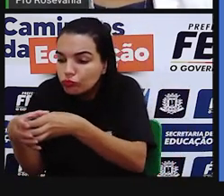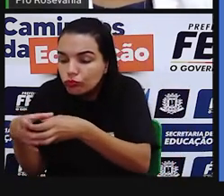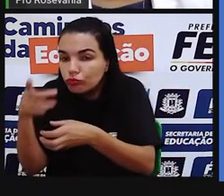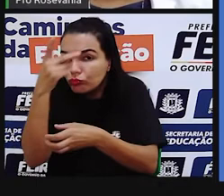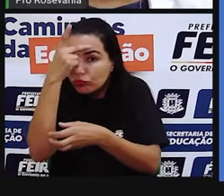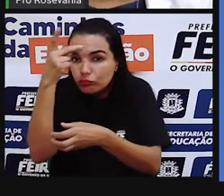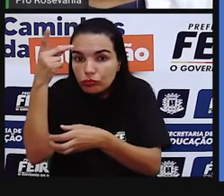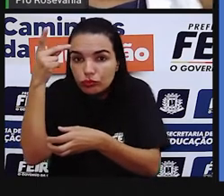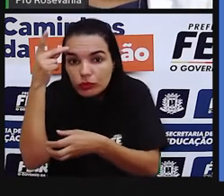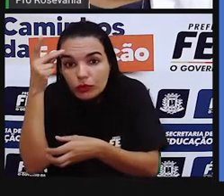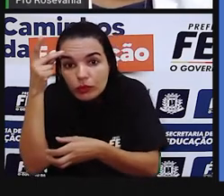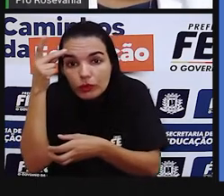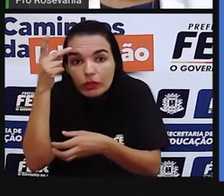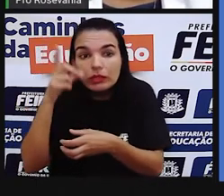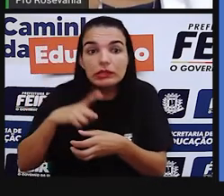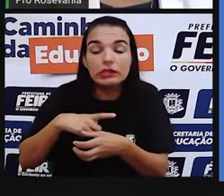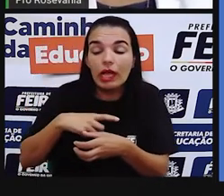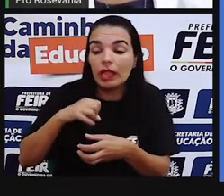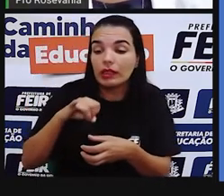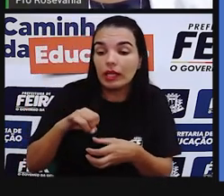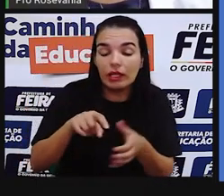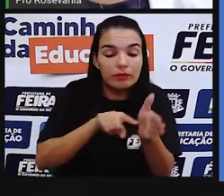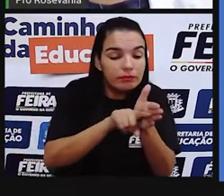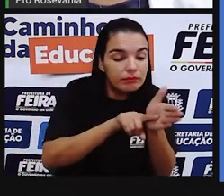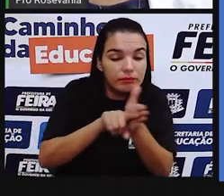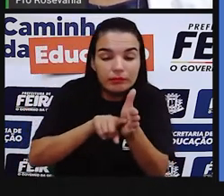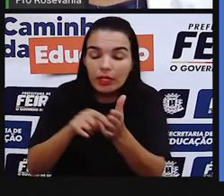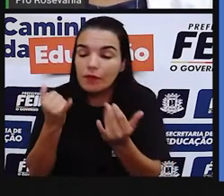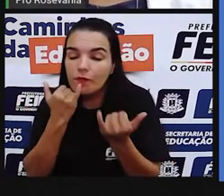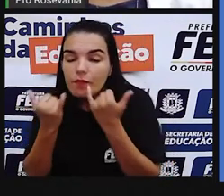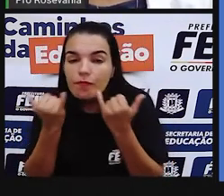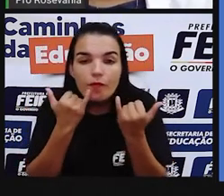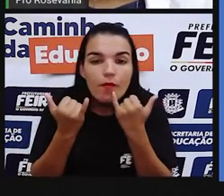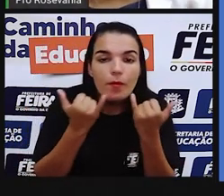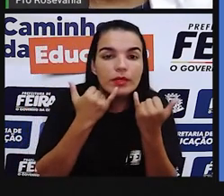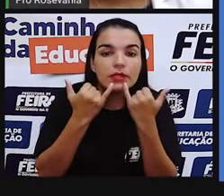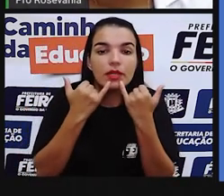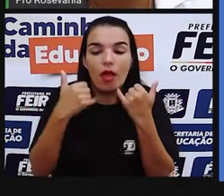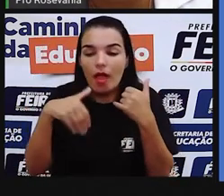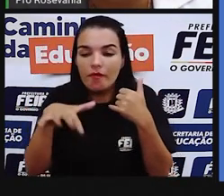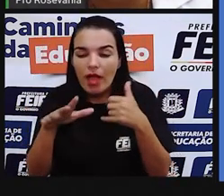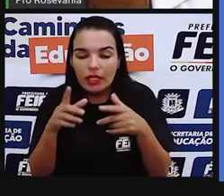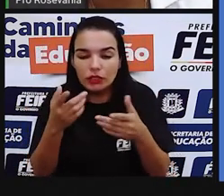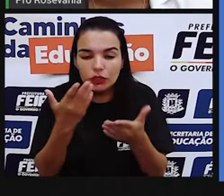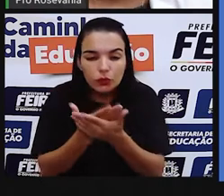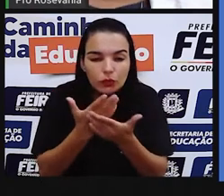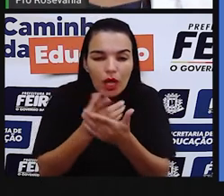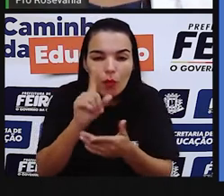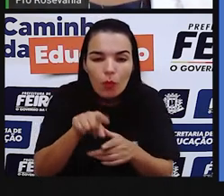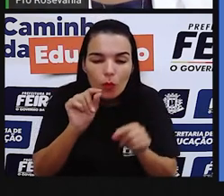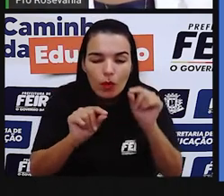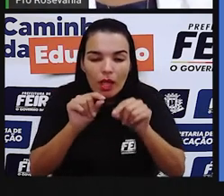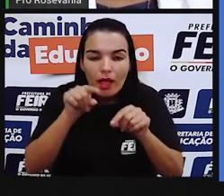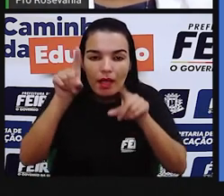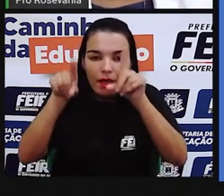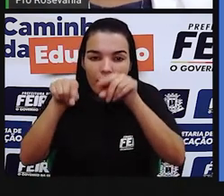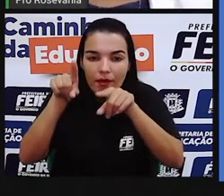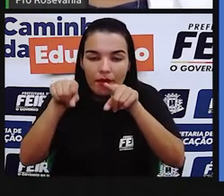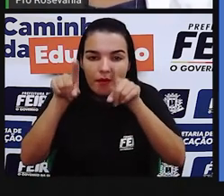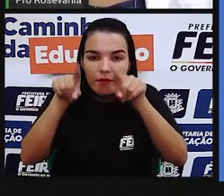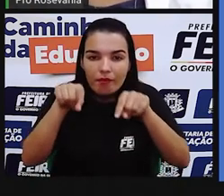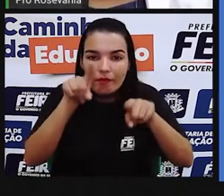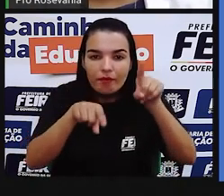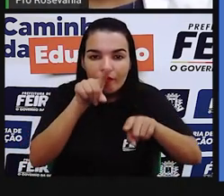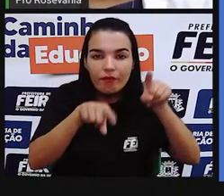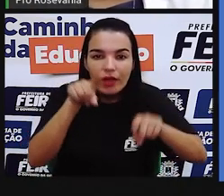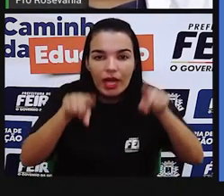você vai estudar os dados de uma nova avaliação, você vai estudar a variante de uma relação ao espaço, avaliante com